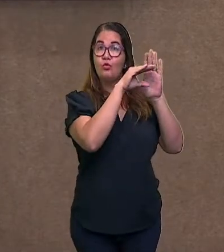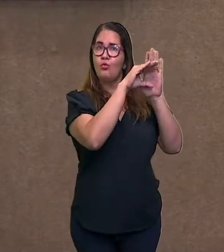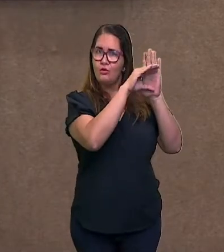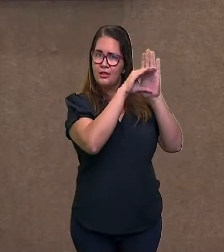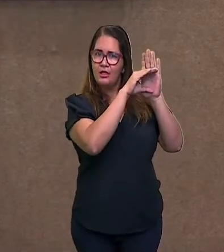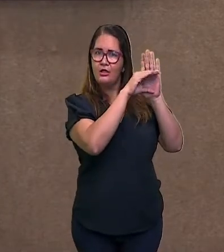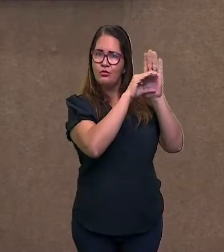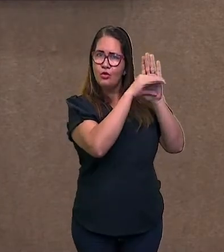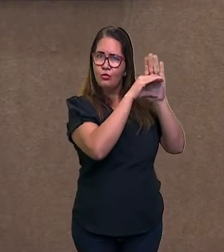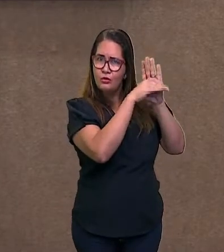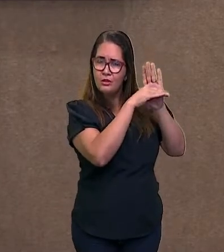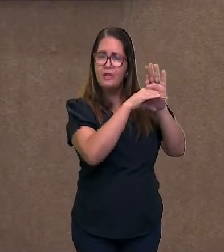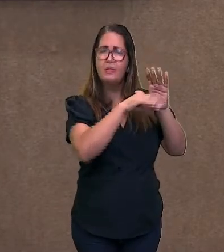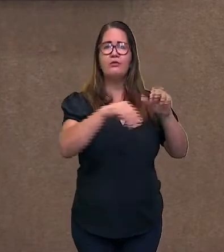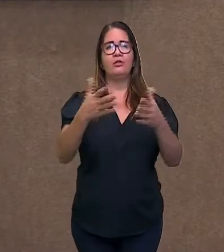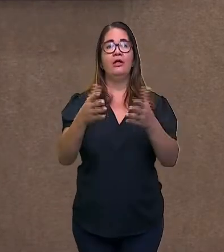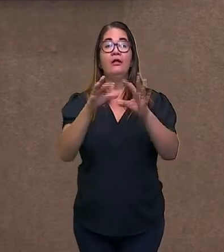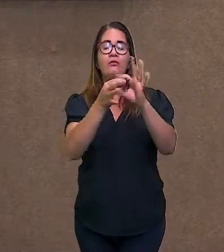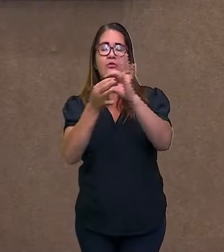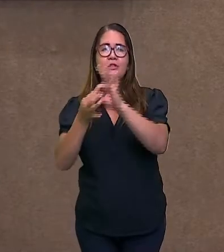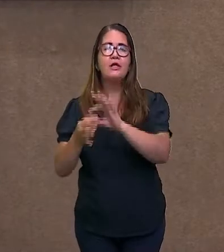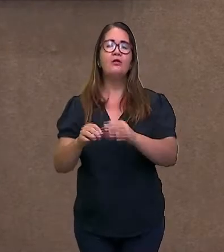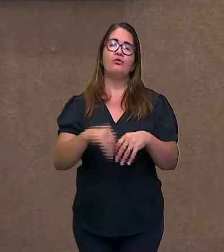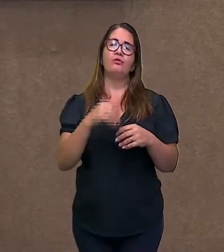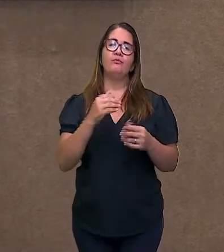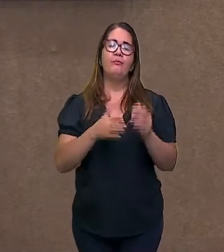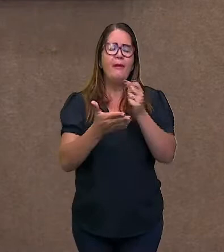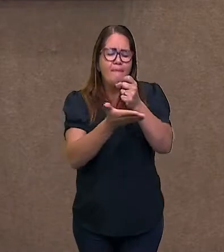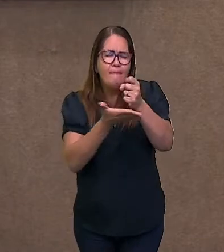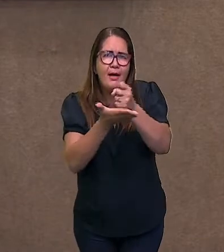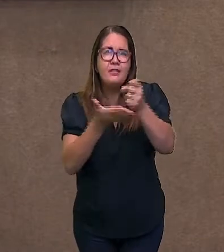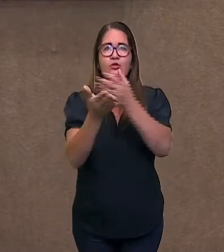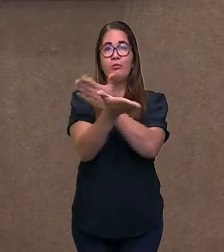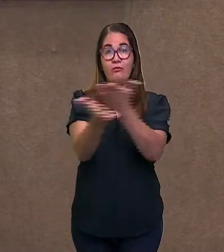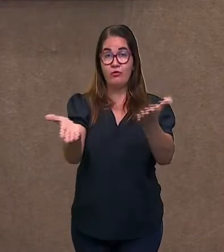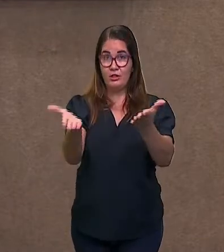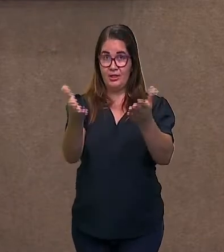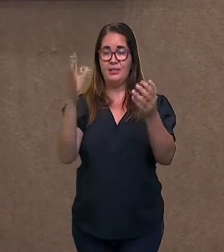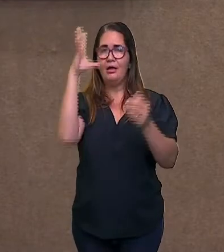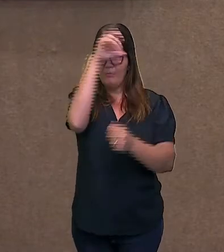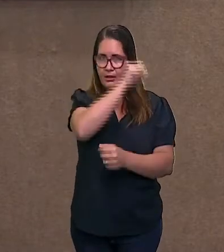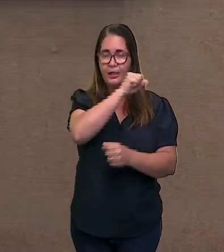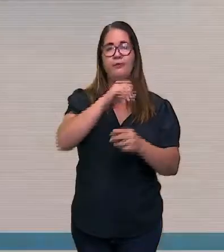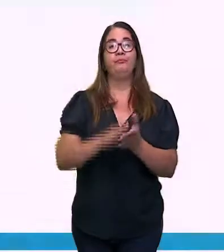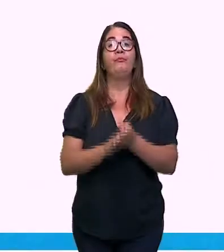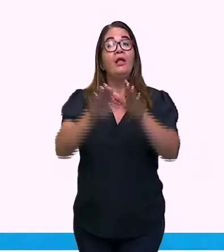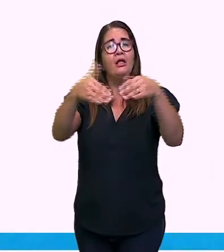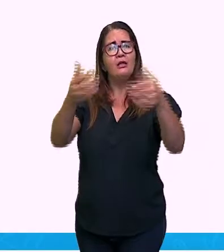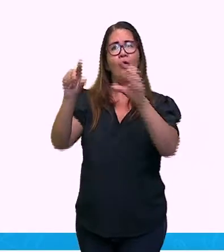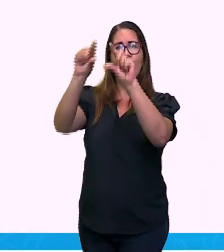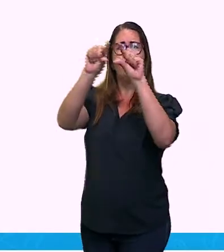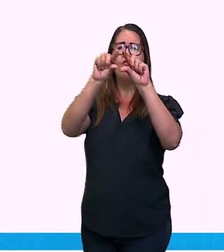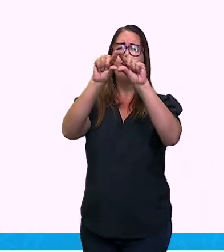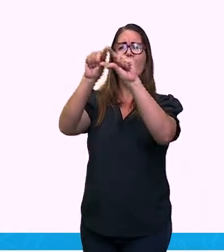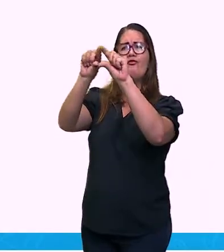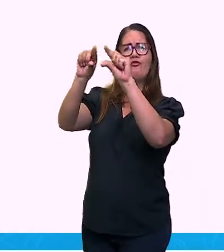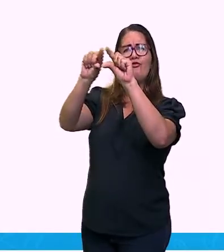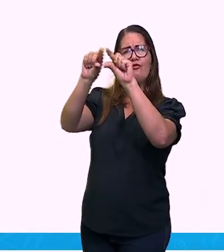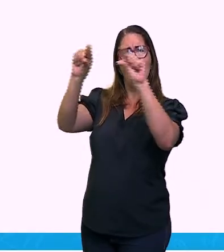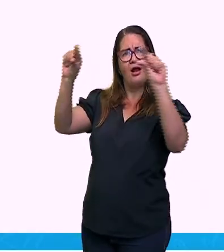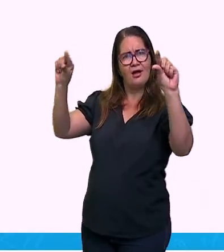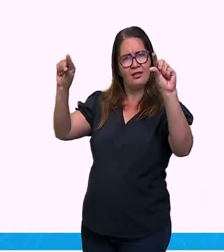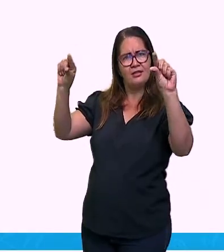e período. Só para a gente recordar, vamos lá então. Frase, o que é uma frase pessoal? Ela é uma